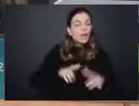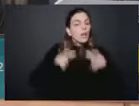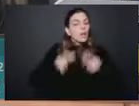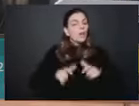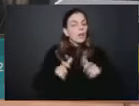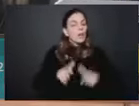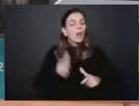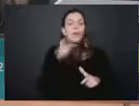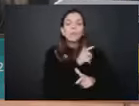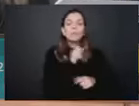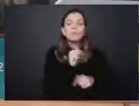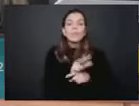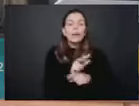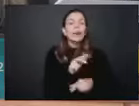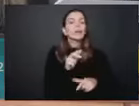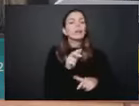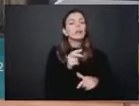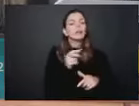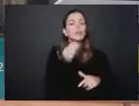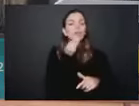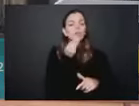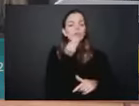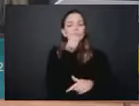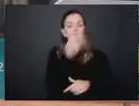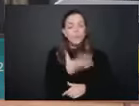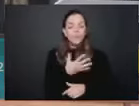com atenção. E muito obrigado por vocês estarem fazendo isso aqui hoje.